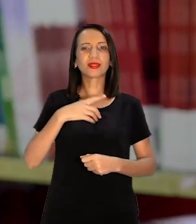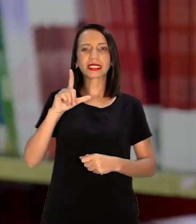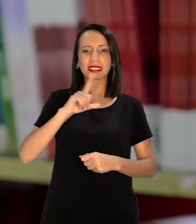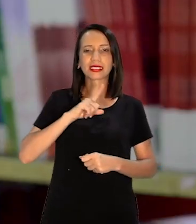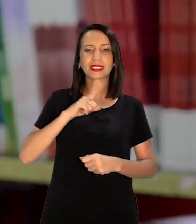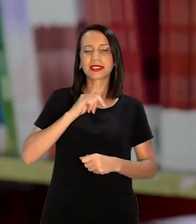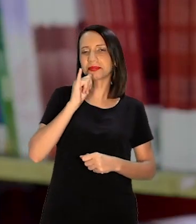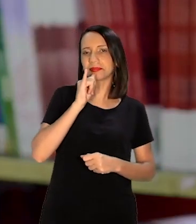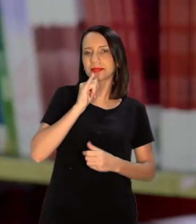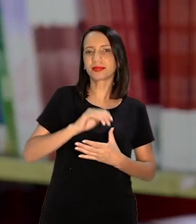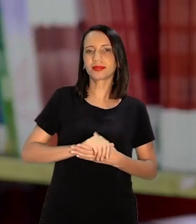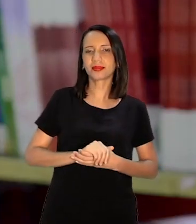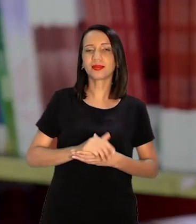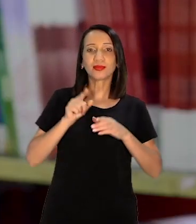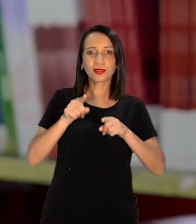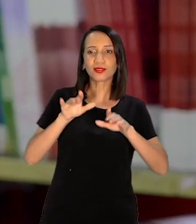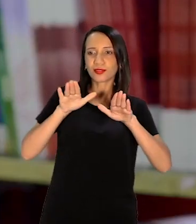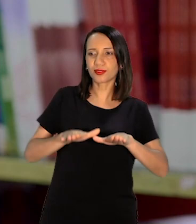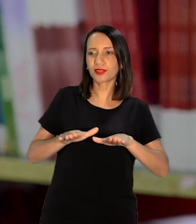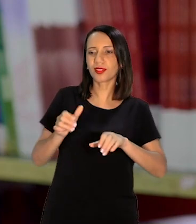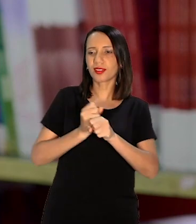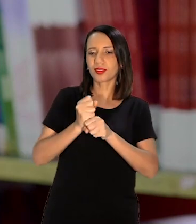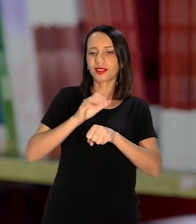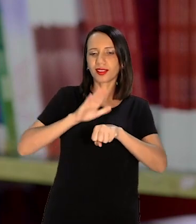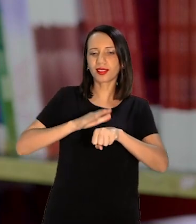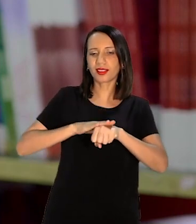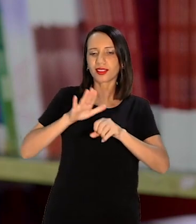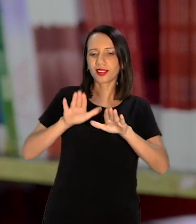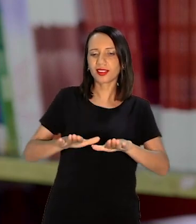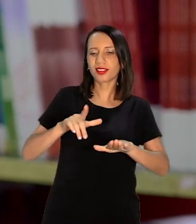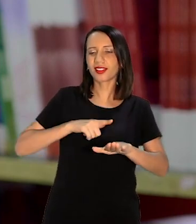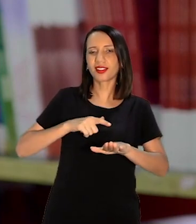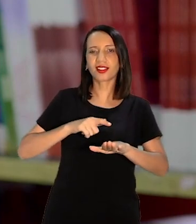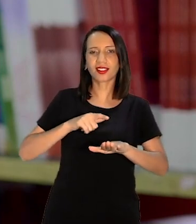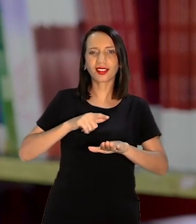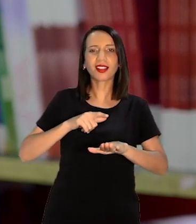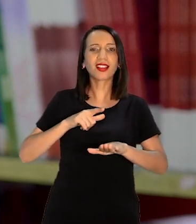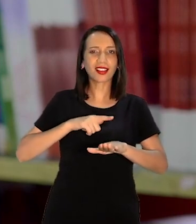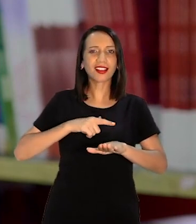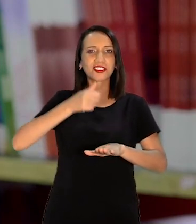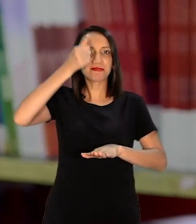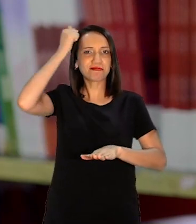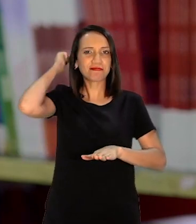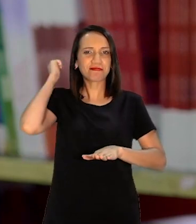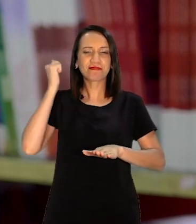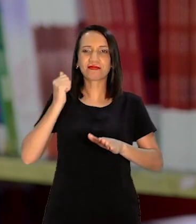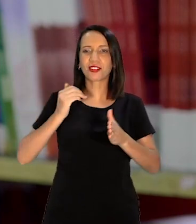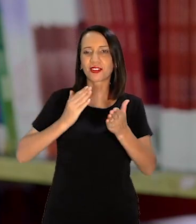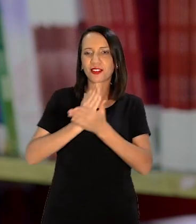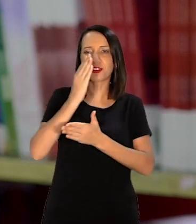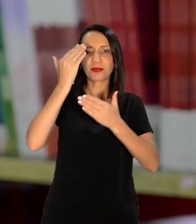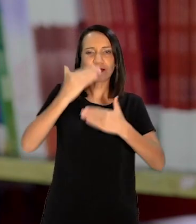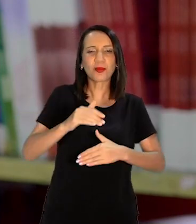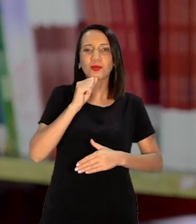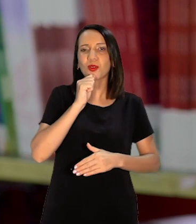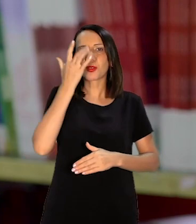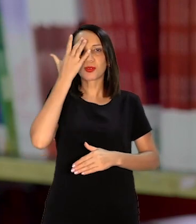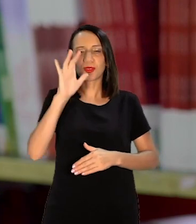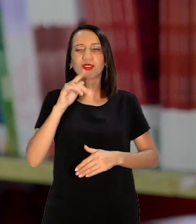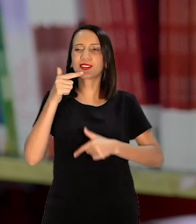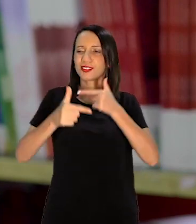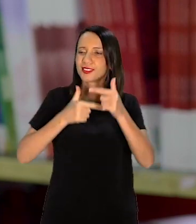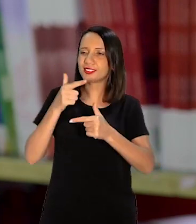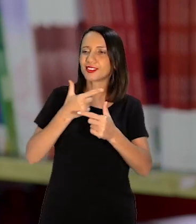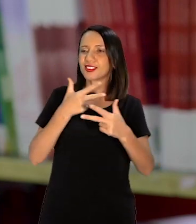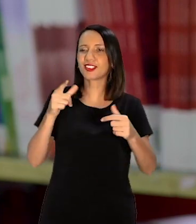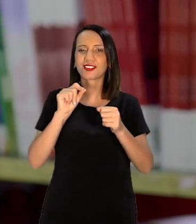risco Olha Pô Você vai ficar ali Um tempo muito grande Para o vestibular Você não sabe Se você vai passar E você podia estar trabalhando